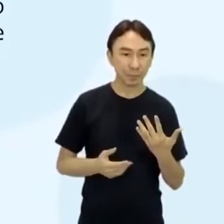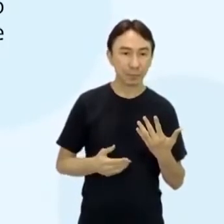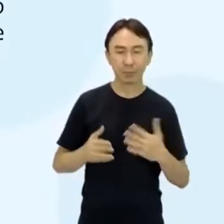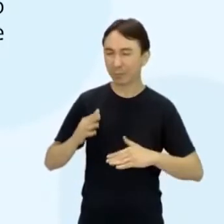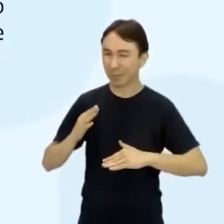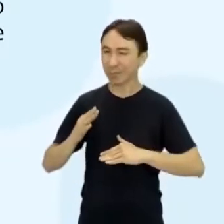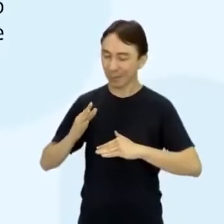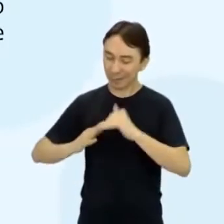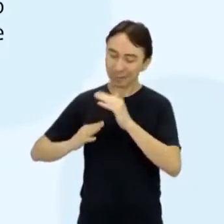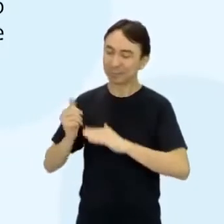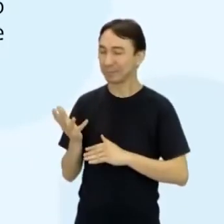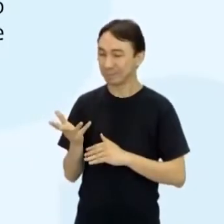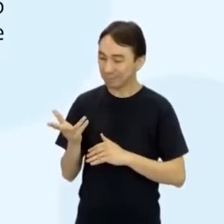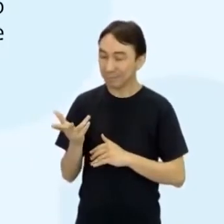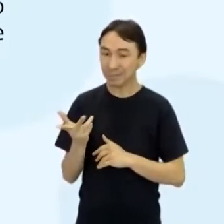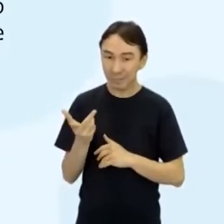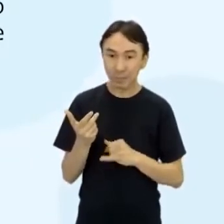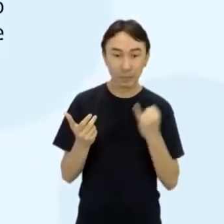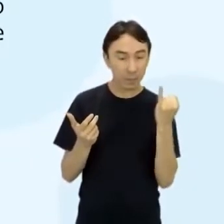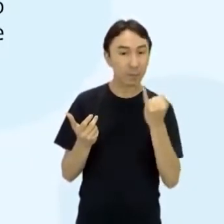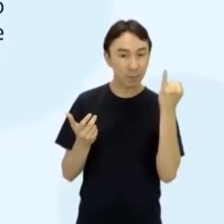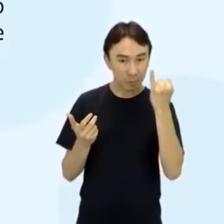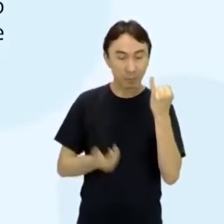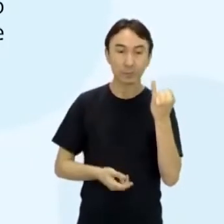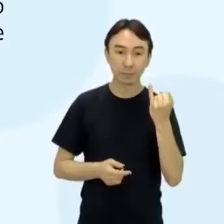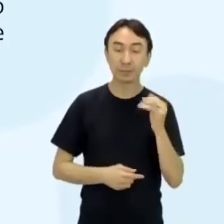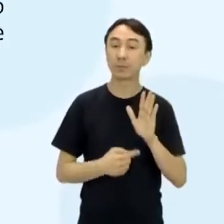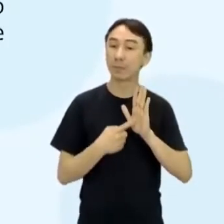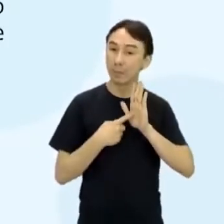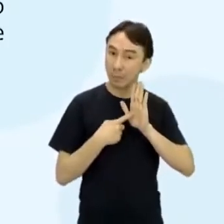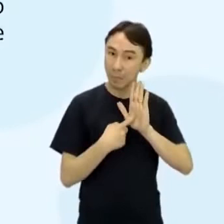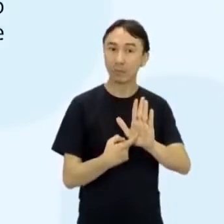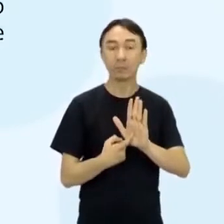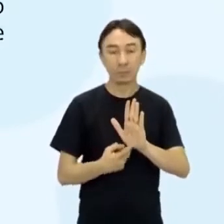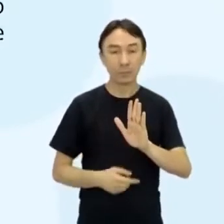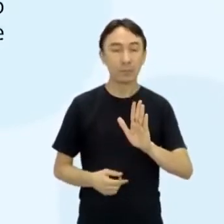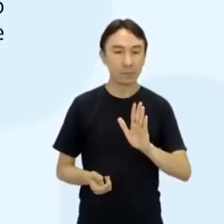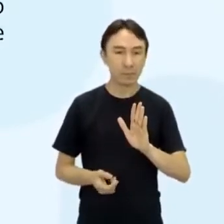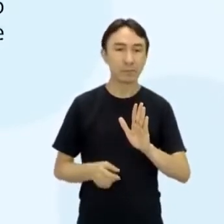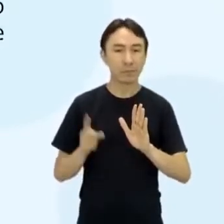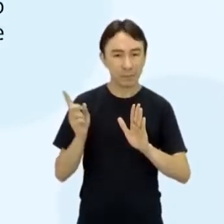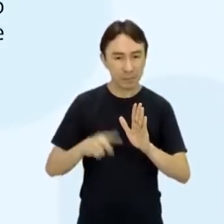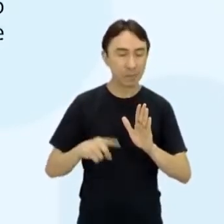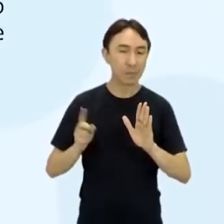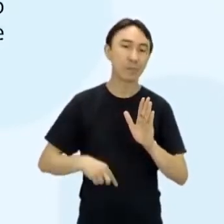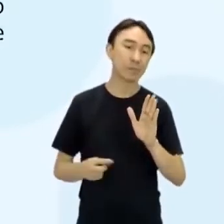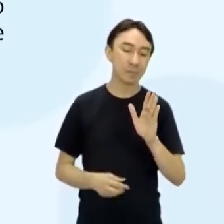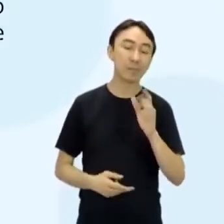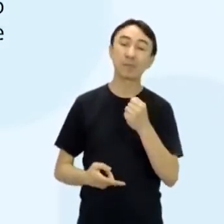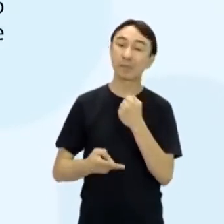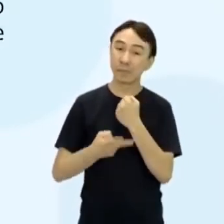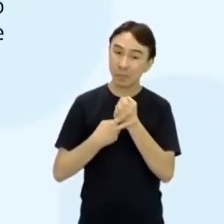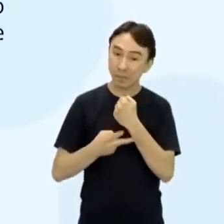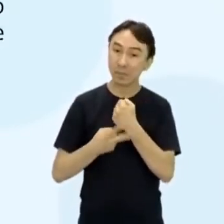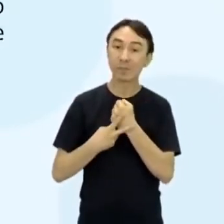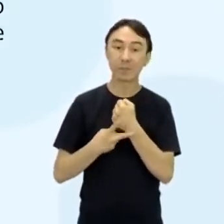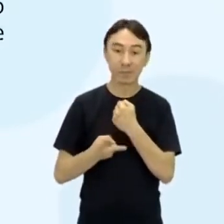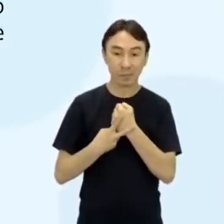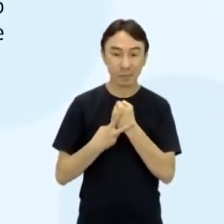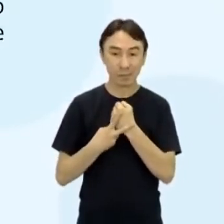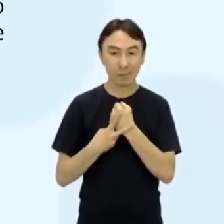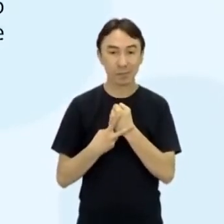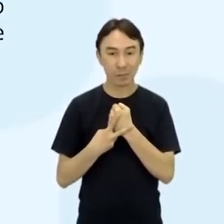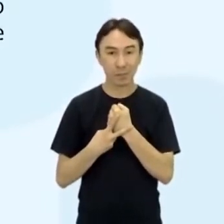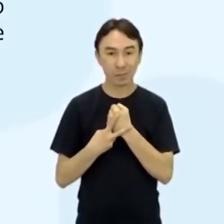a Prô sempre fala isso para vocês e é importante a gente frisar que a habilidade, ela traz uma ação, que é o verbo.